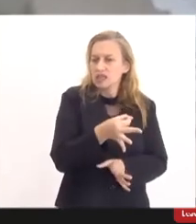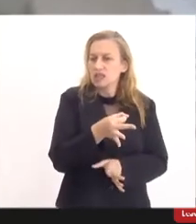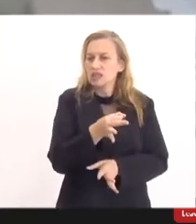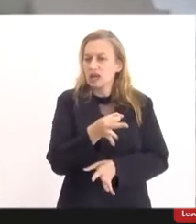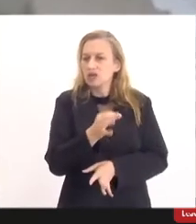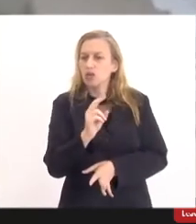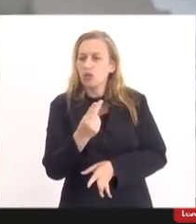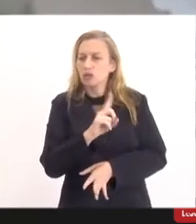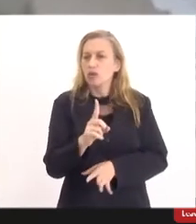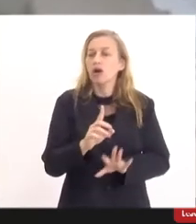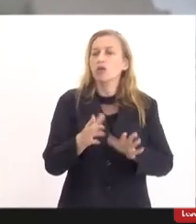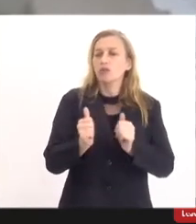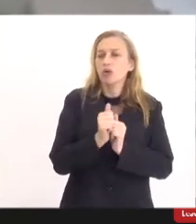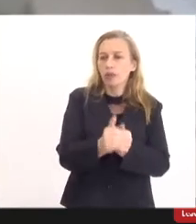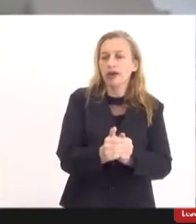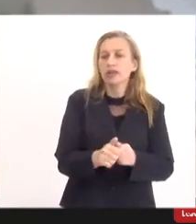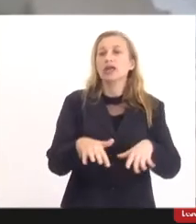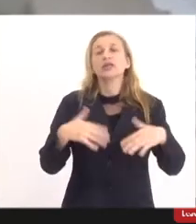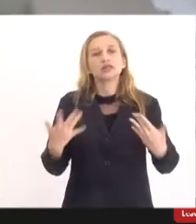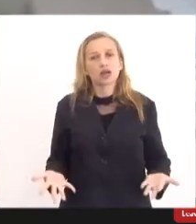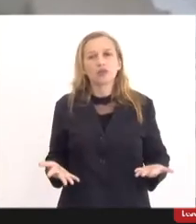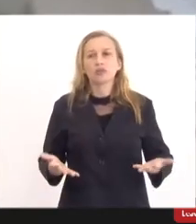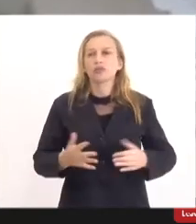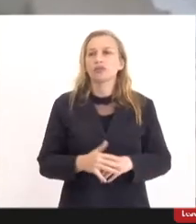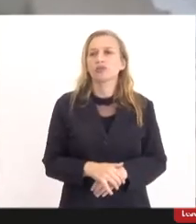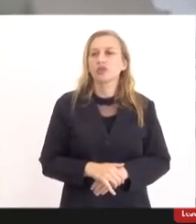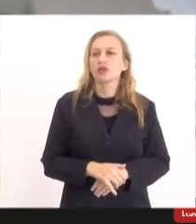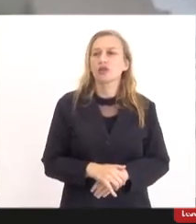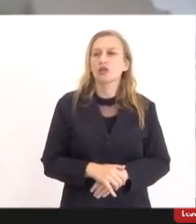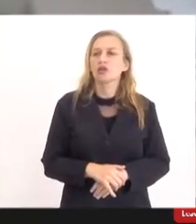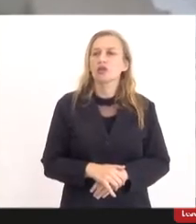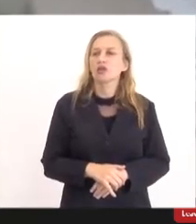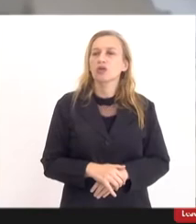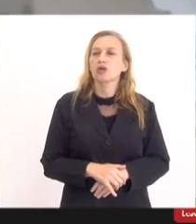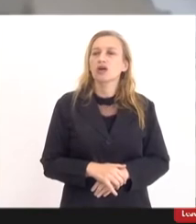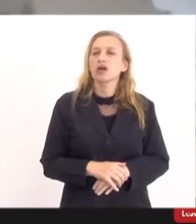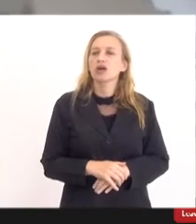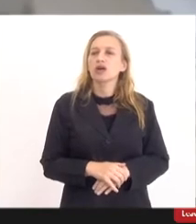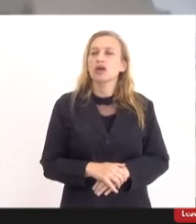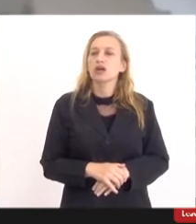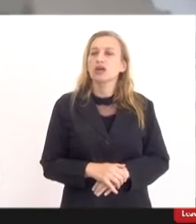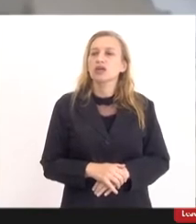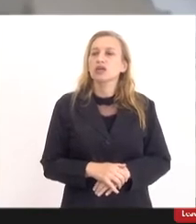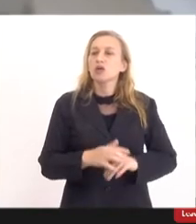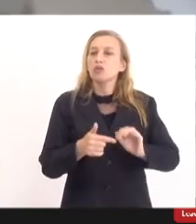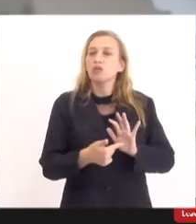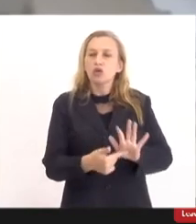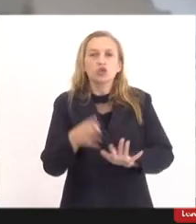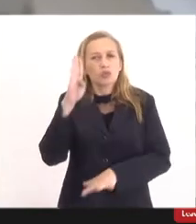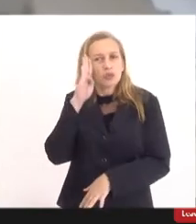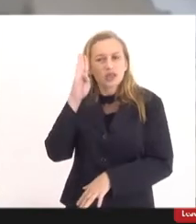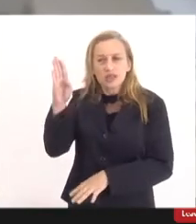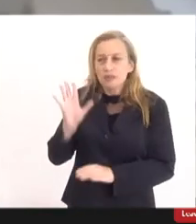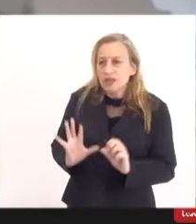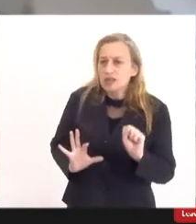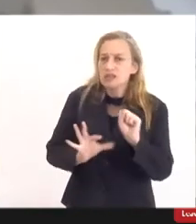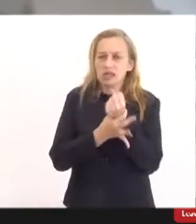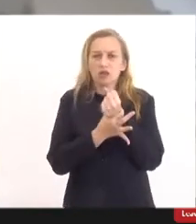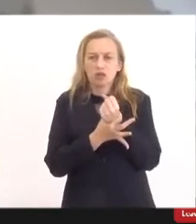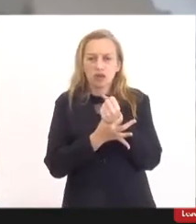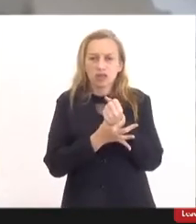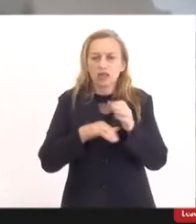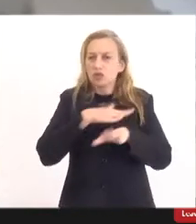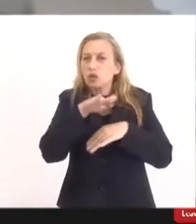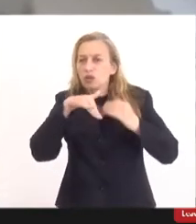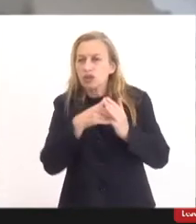acompanhado. Então, o ECA e a legislação brasileira traz o princípio da proteção integral da